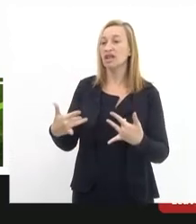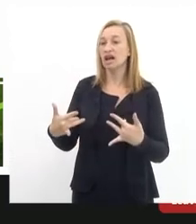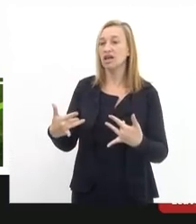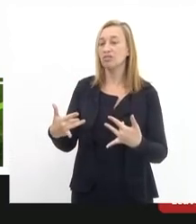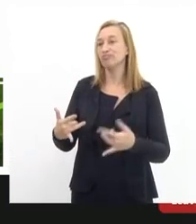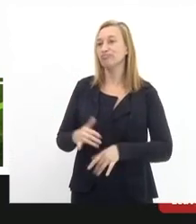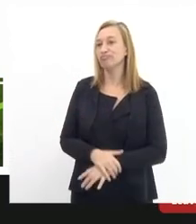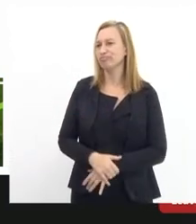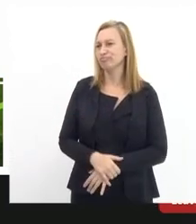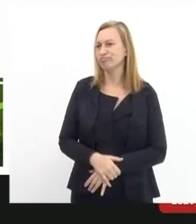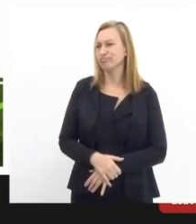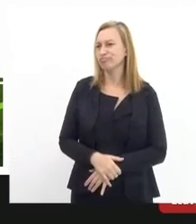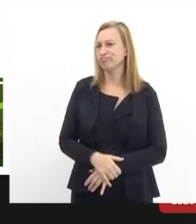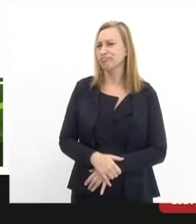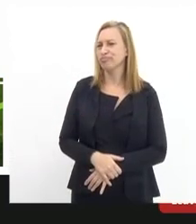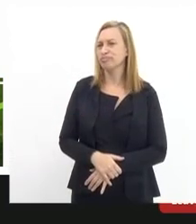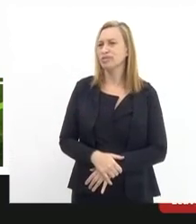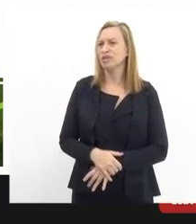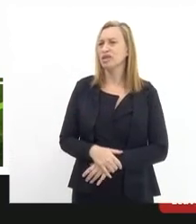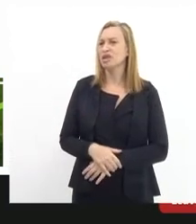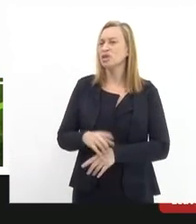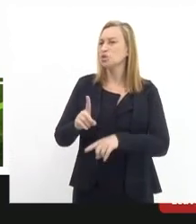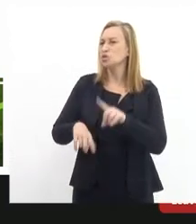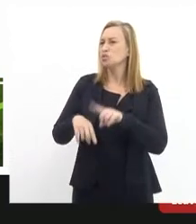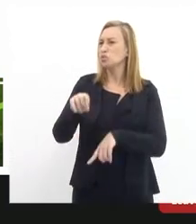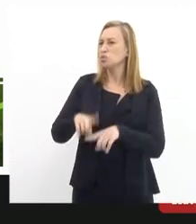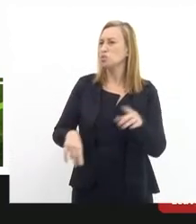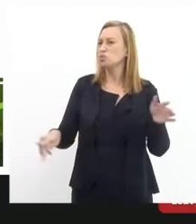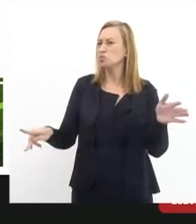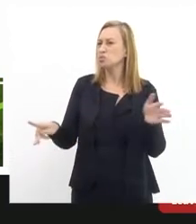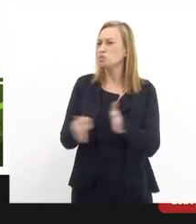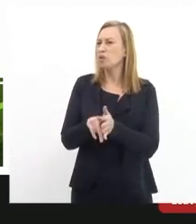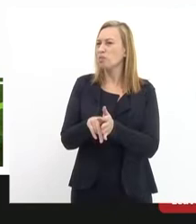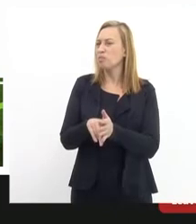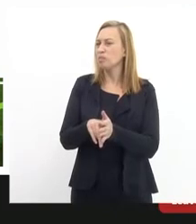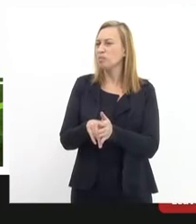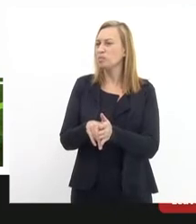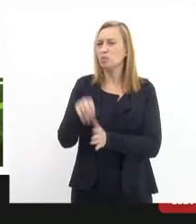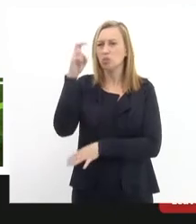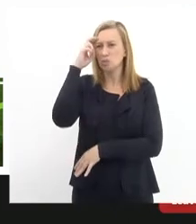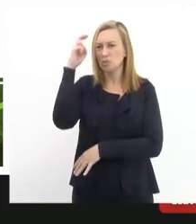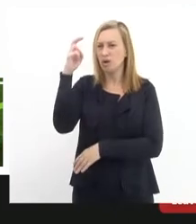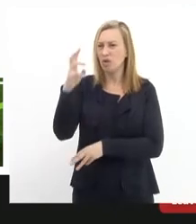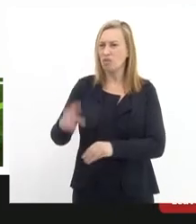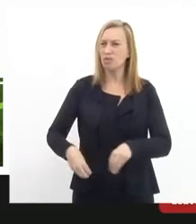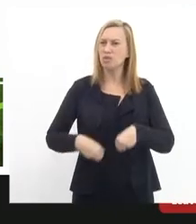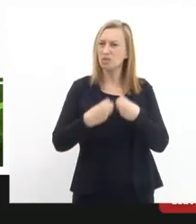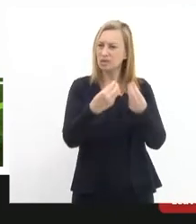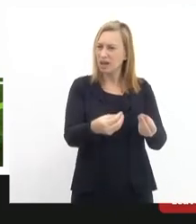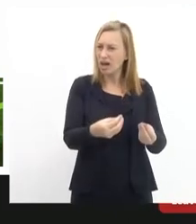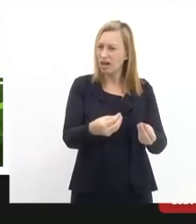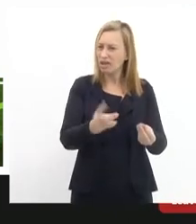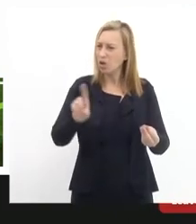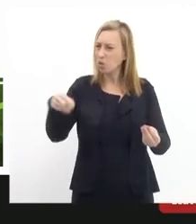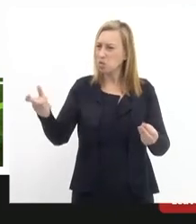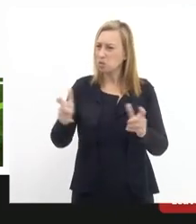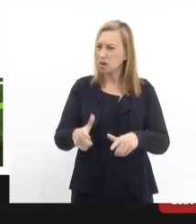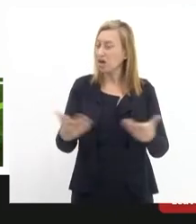Como é que é? Então, os bens culturais foram entregues para uma ONG para vender? O é isso? Vamos adiante.